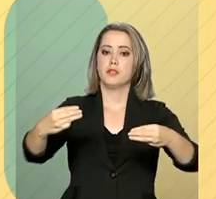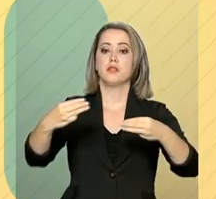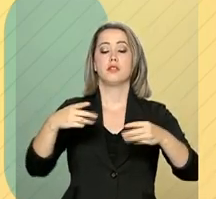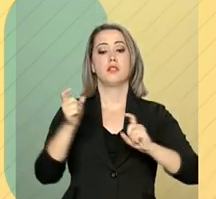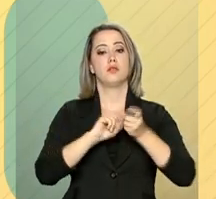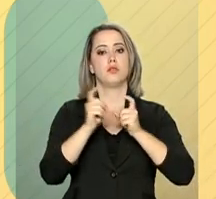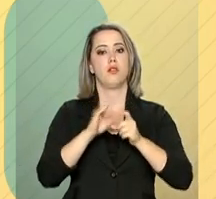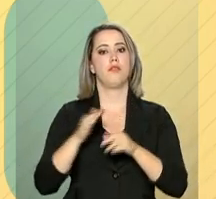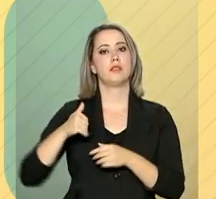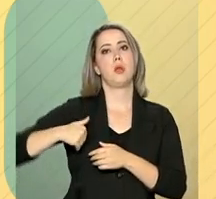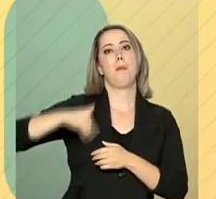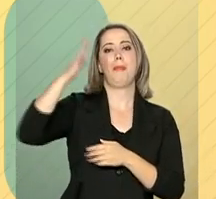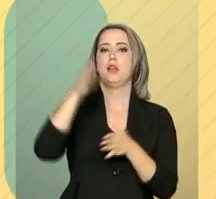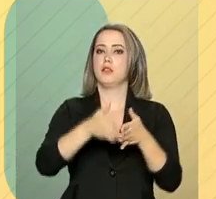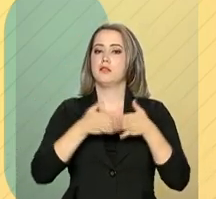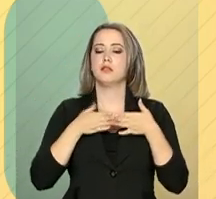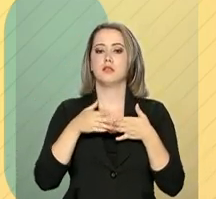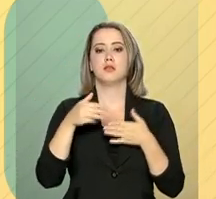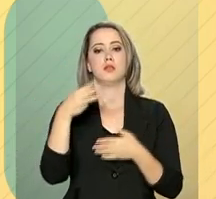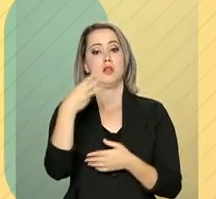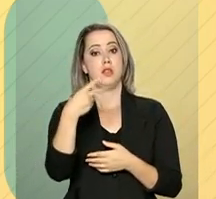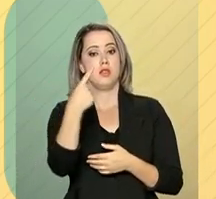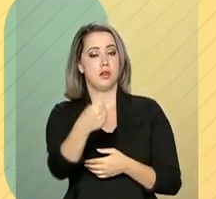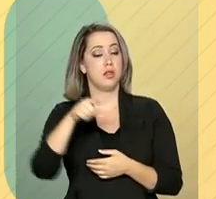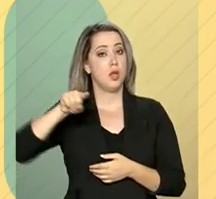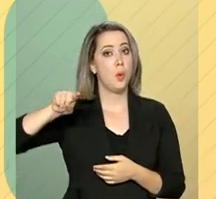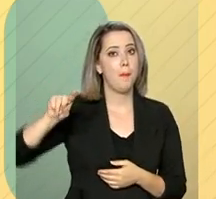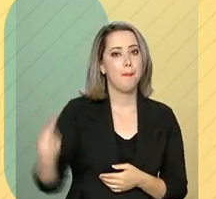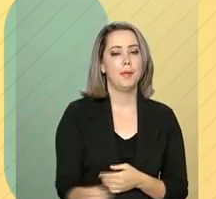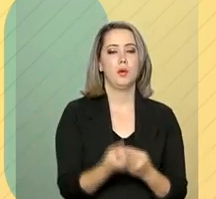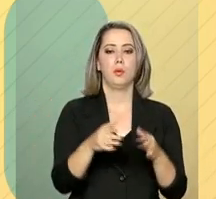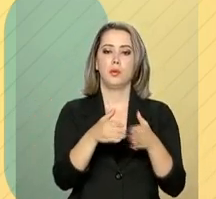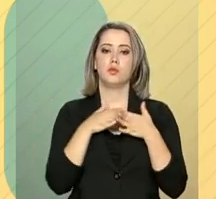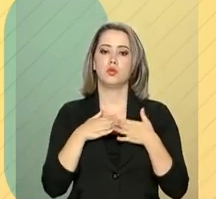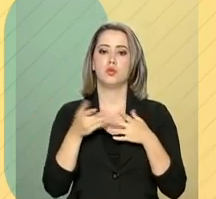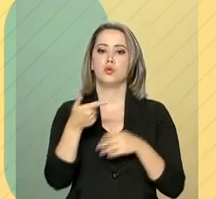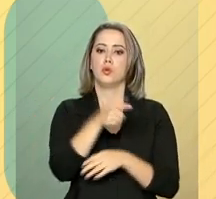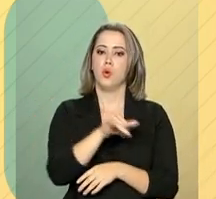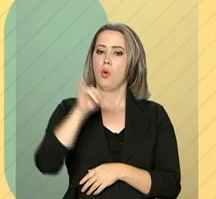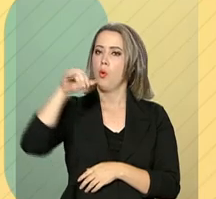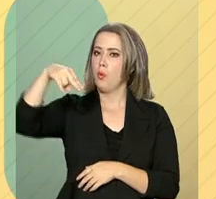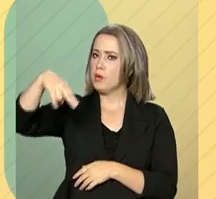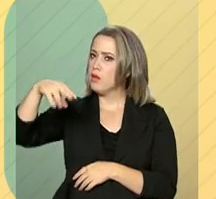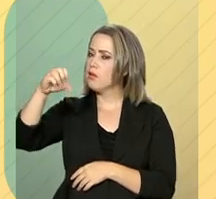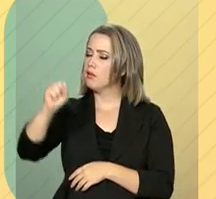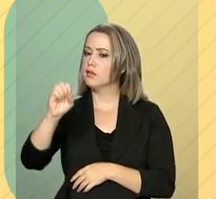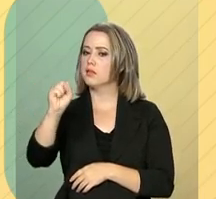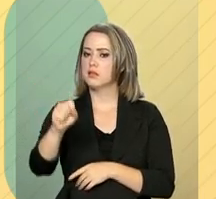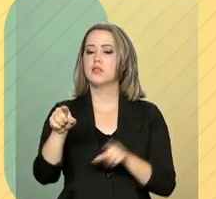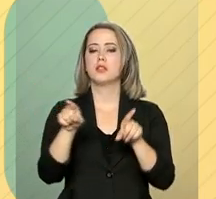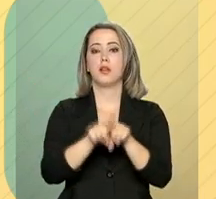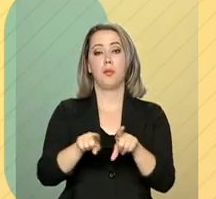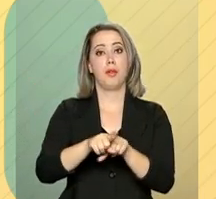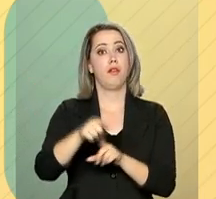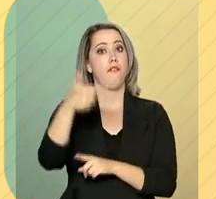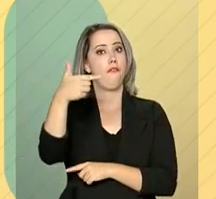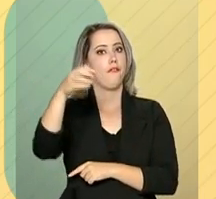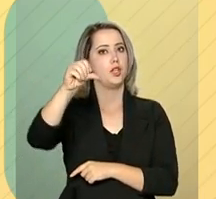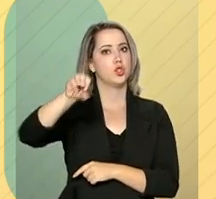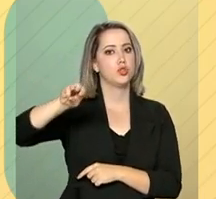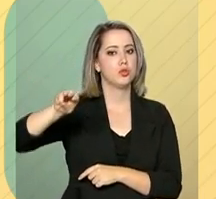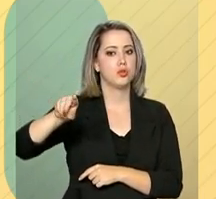.872, seguido do Instituto Nacional do Seguro Social e INSS, com